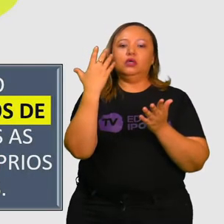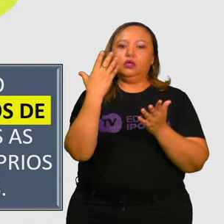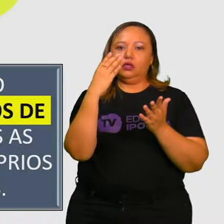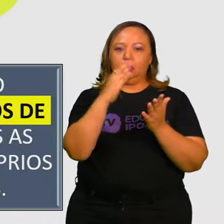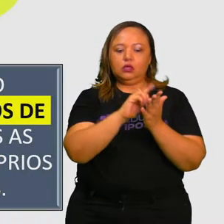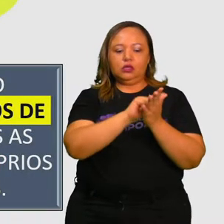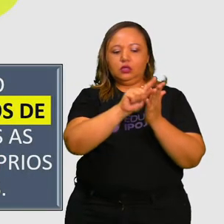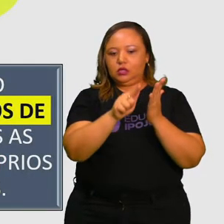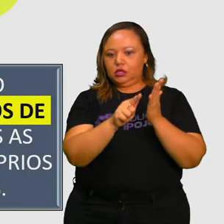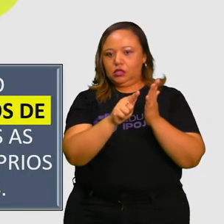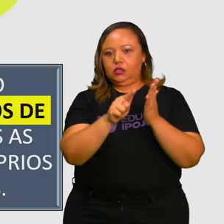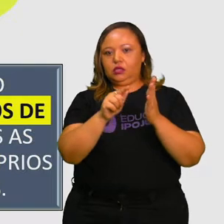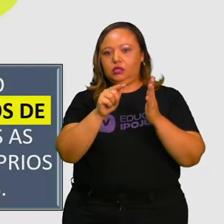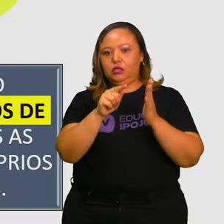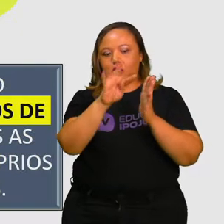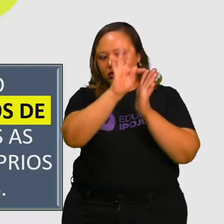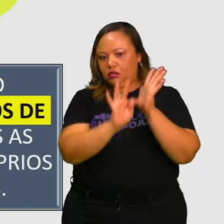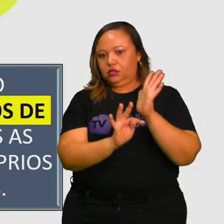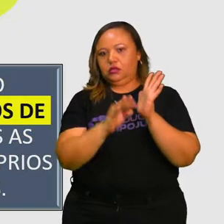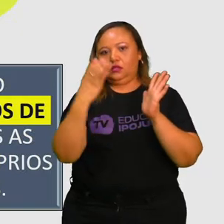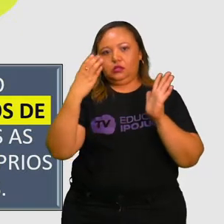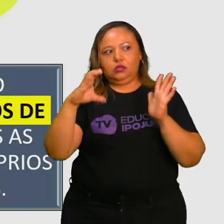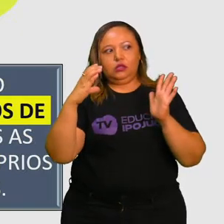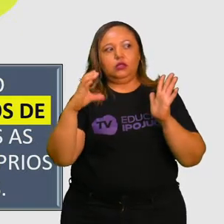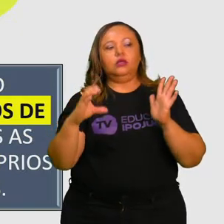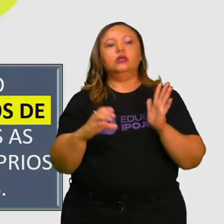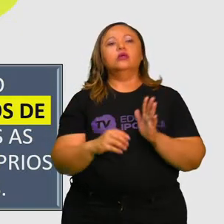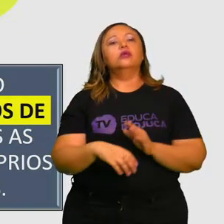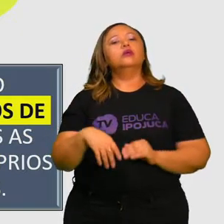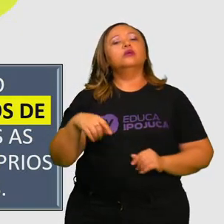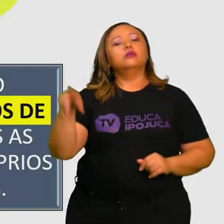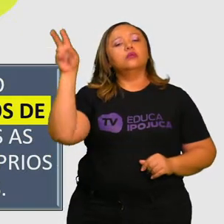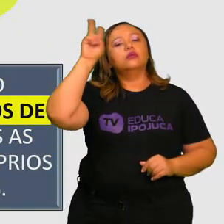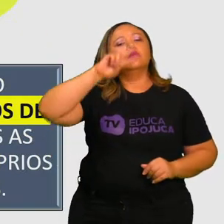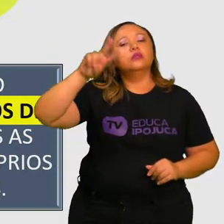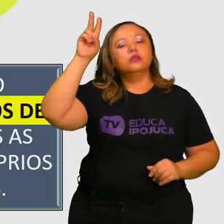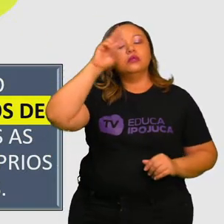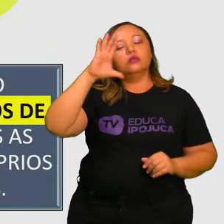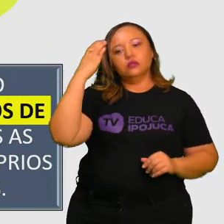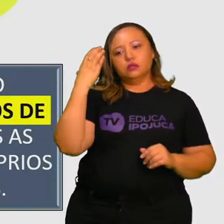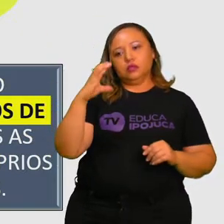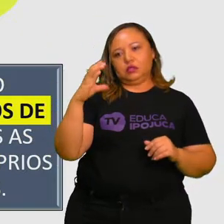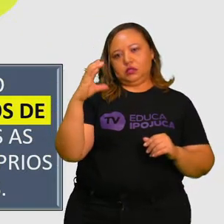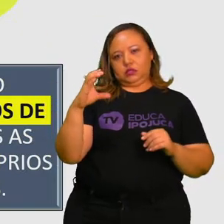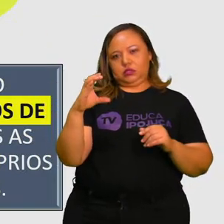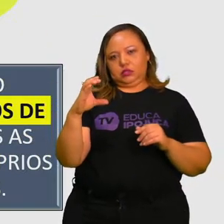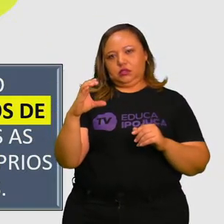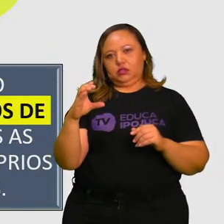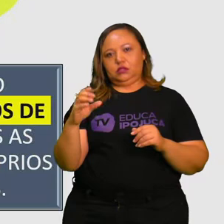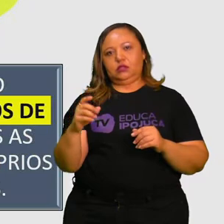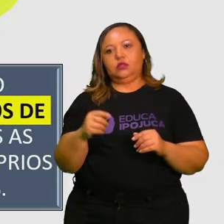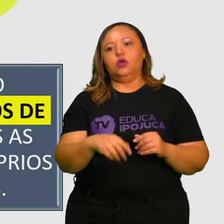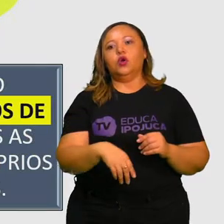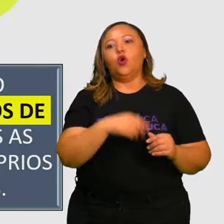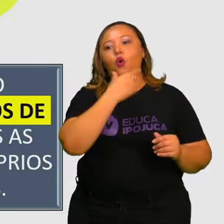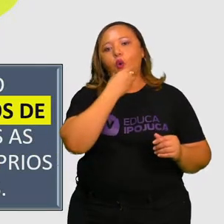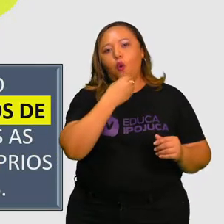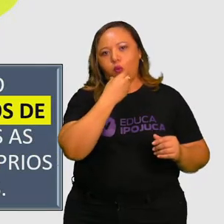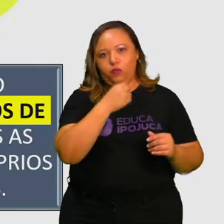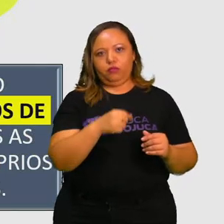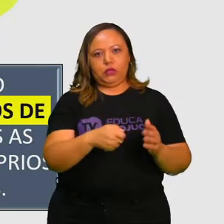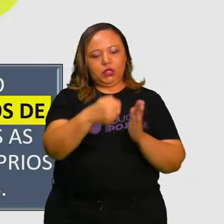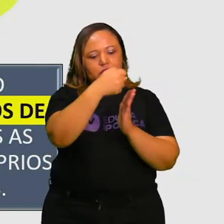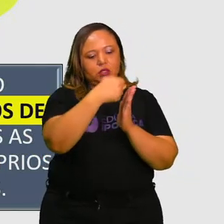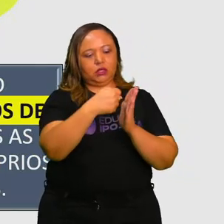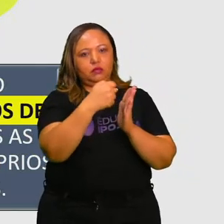Vamos aqui a essas definições que eu tenho aqui de Pedro Menezes, professor de filosofia e mestre em ciências da educação.